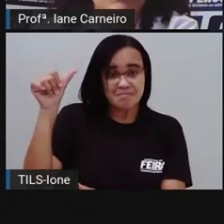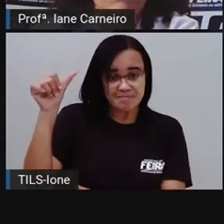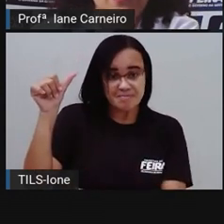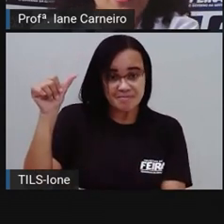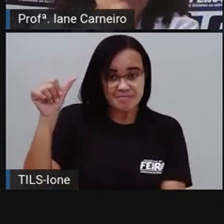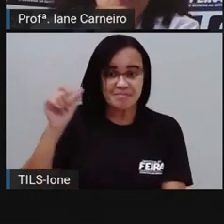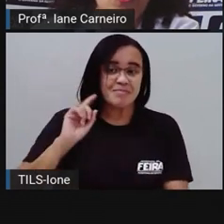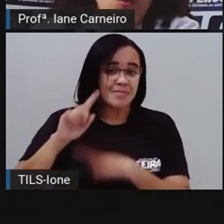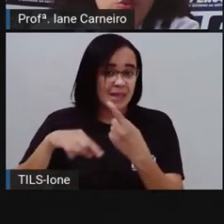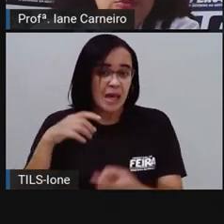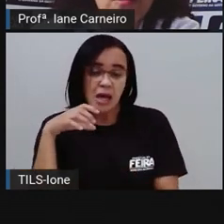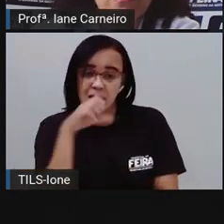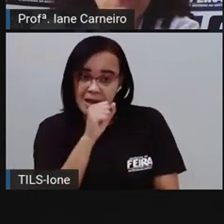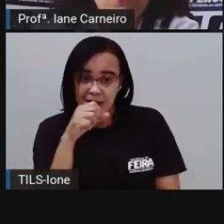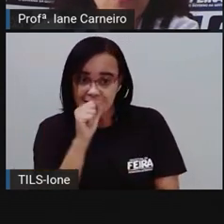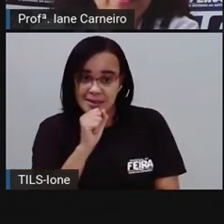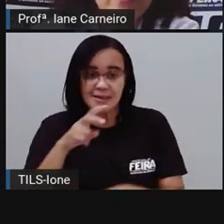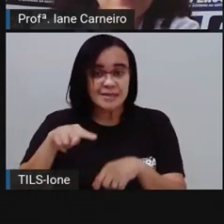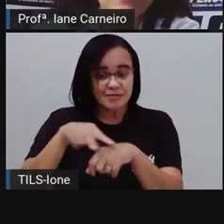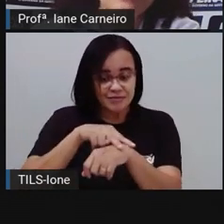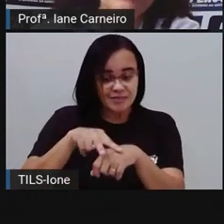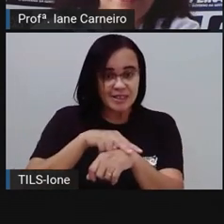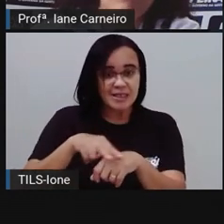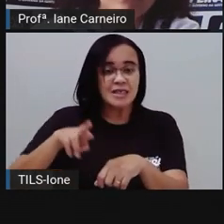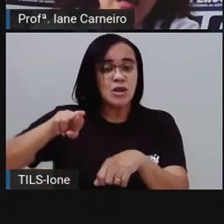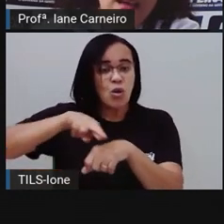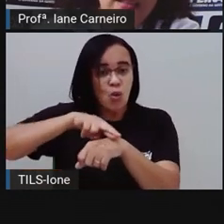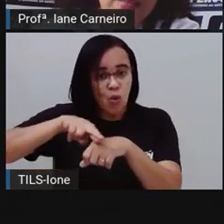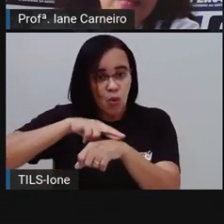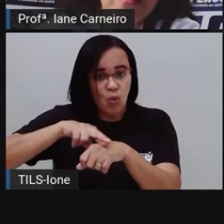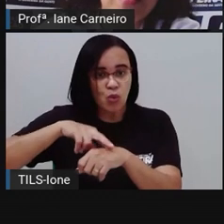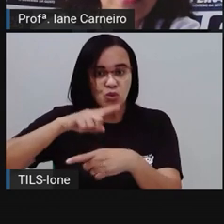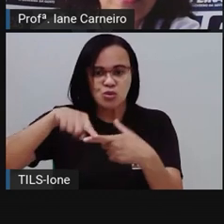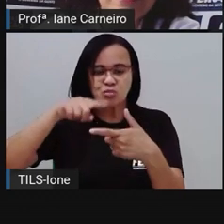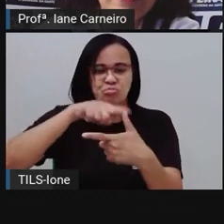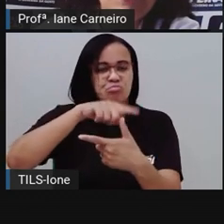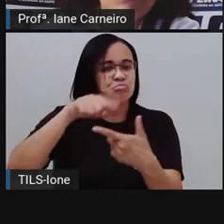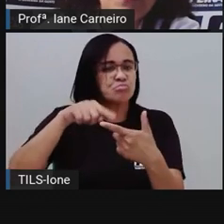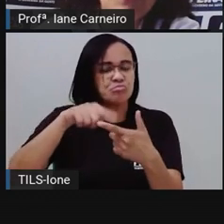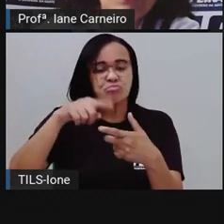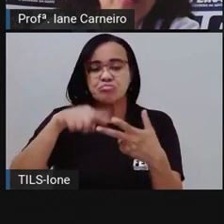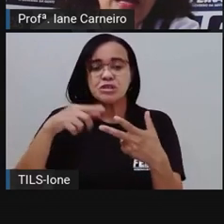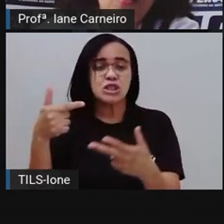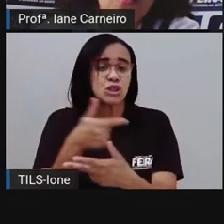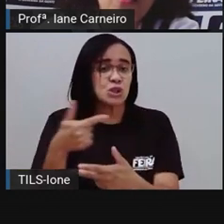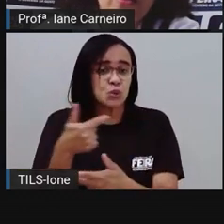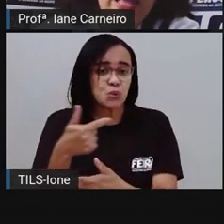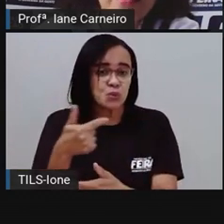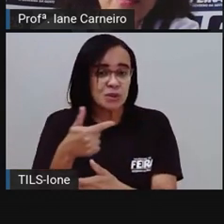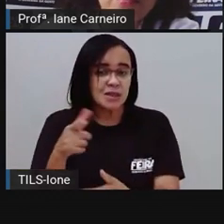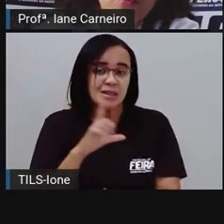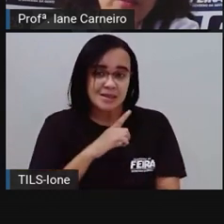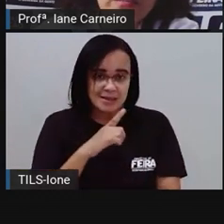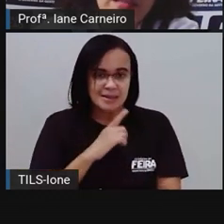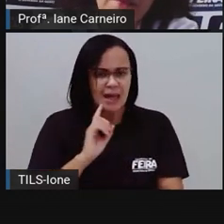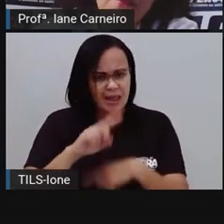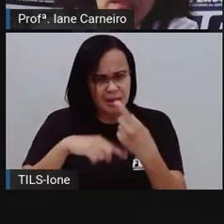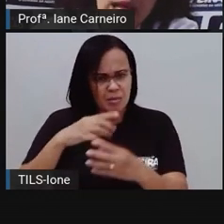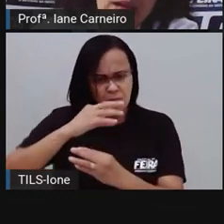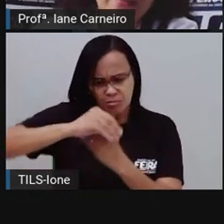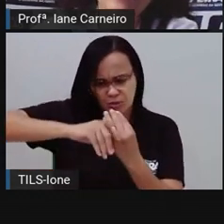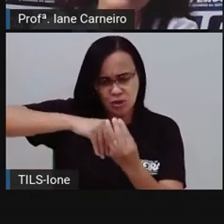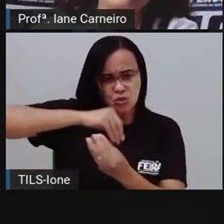Laranja, verde e roxo são cores secundárias. E aí se a gente misturar, ó, essas cores